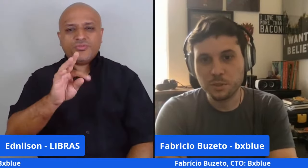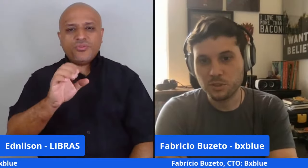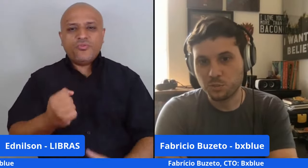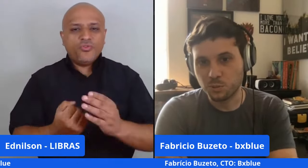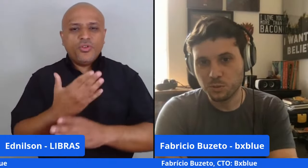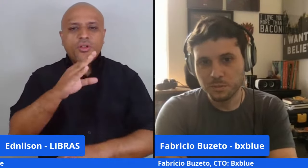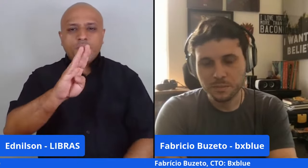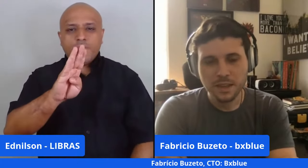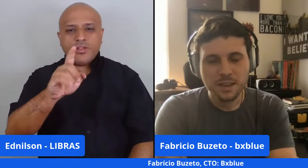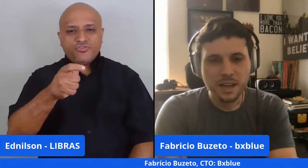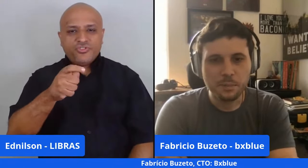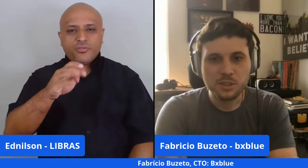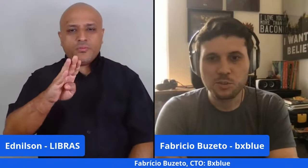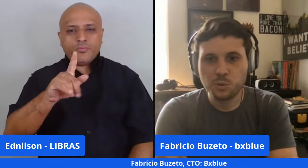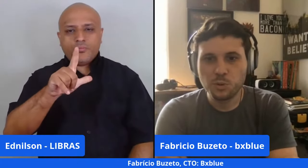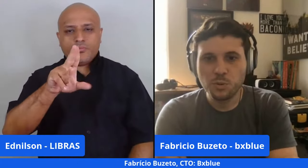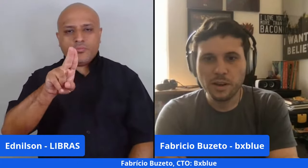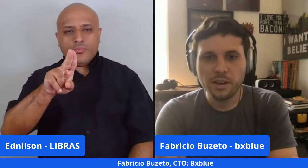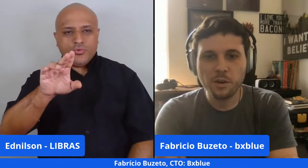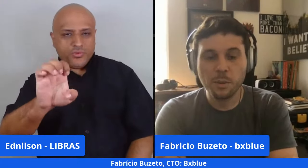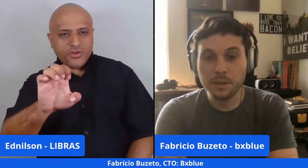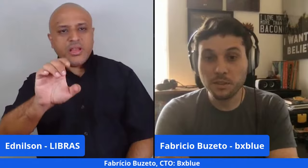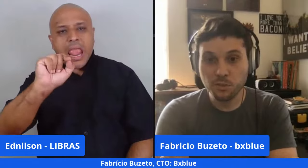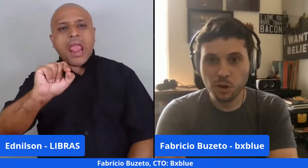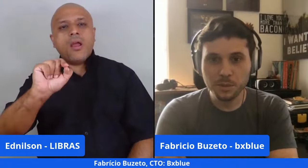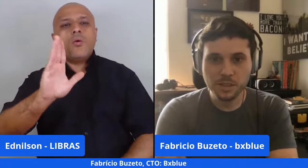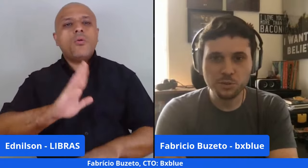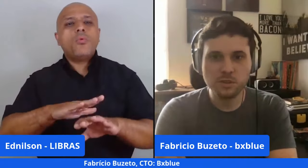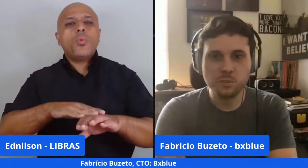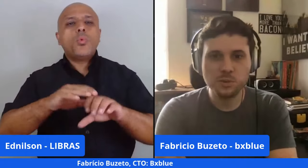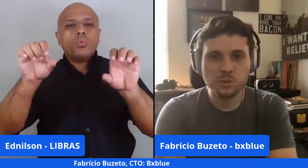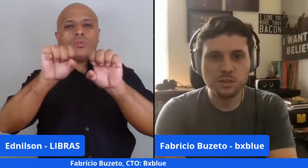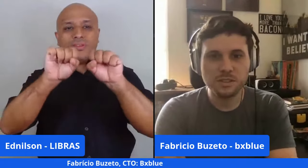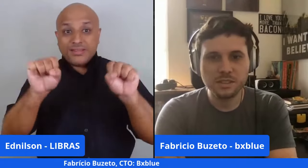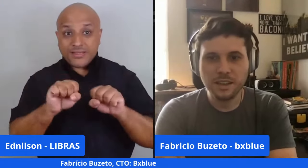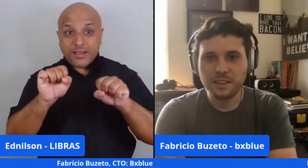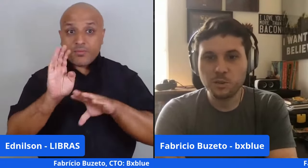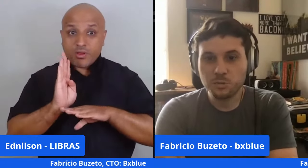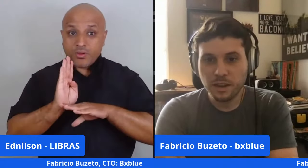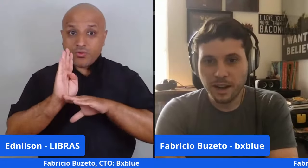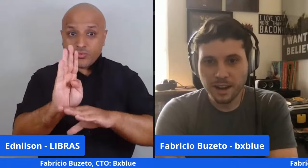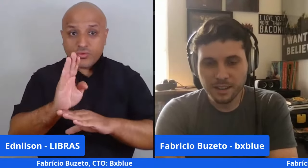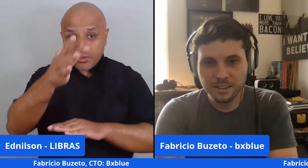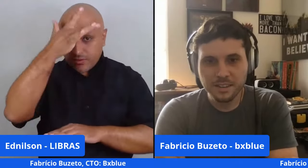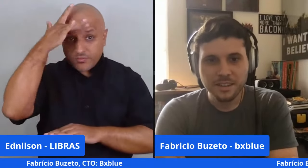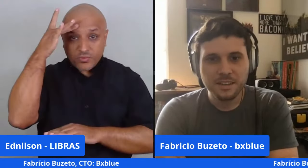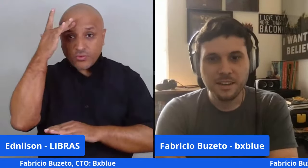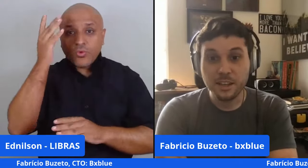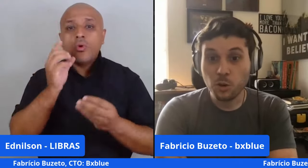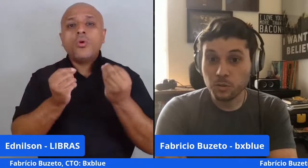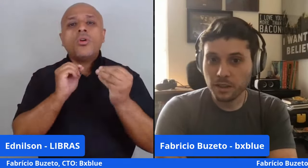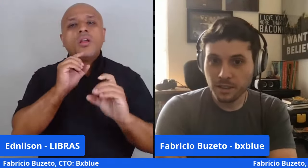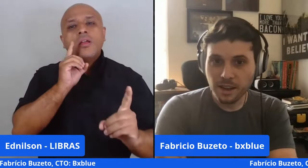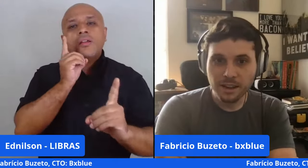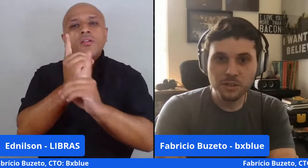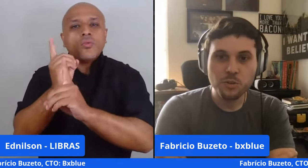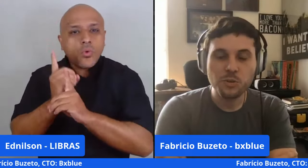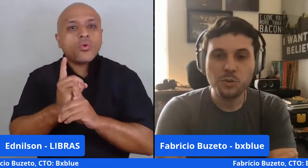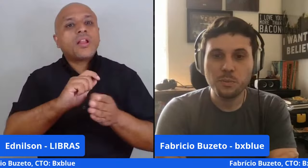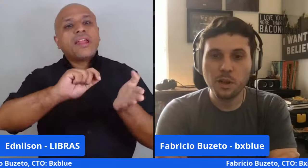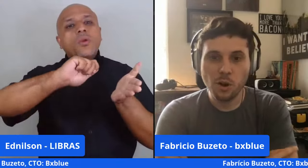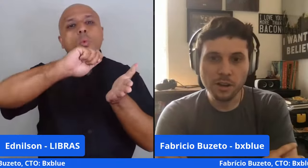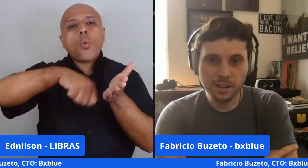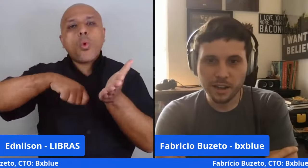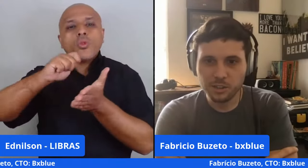fundadores da BX Blue. A BX Blue é uma plataforma que ajuda as pessoas a encontrar e contratar